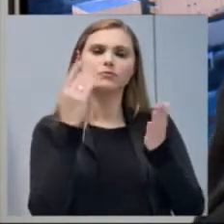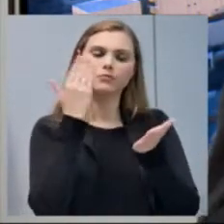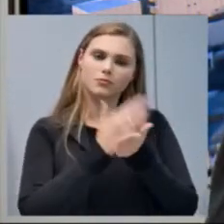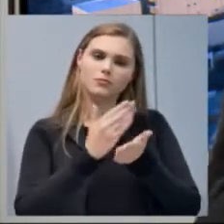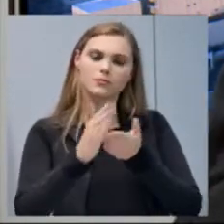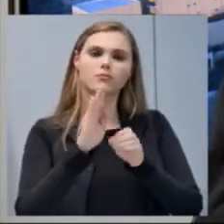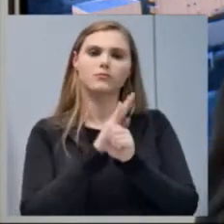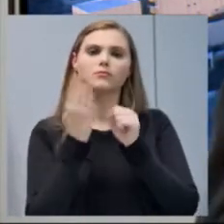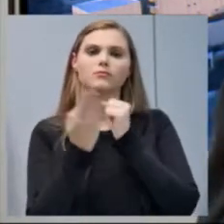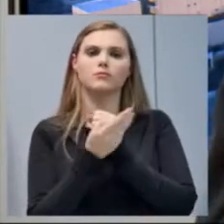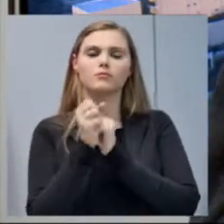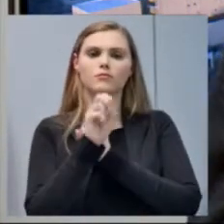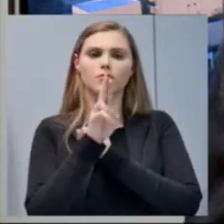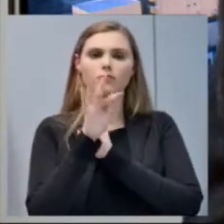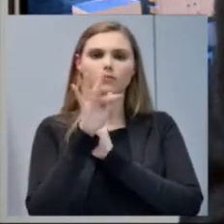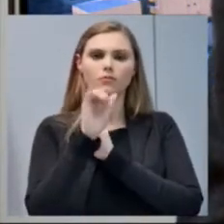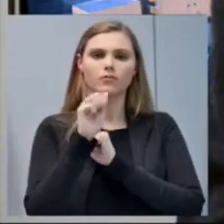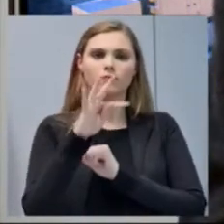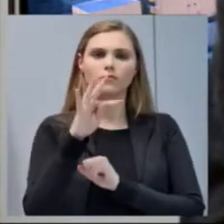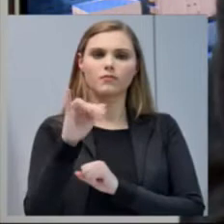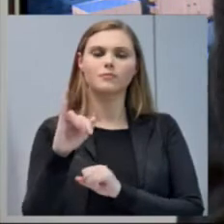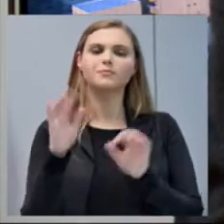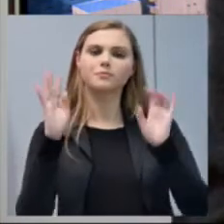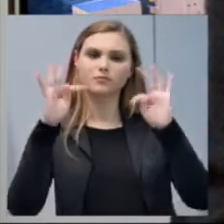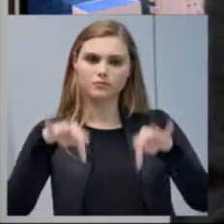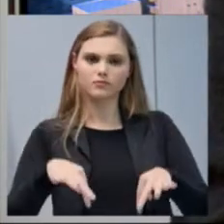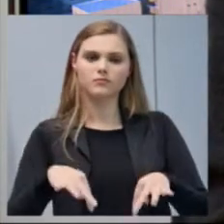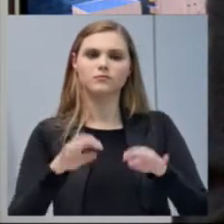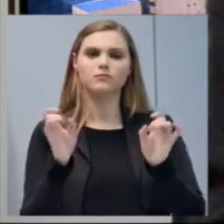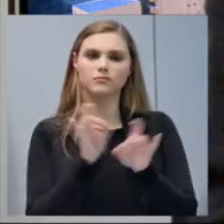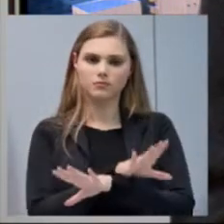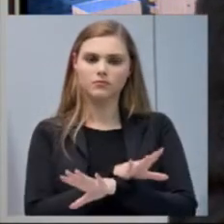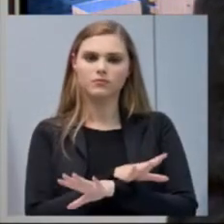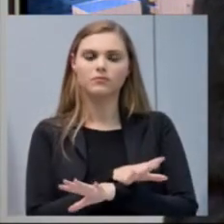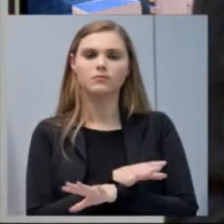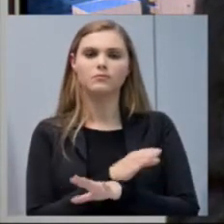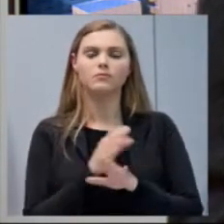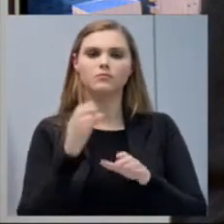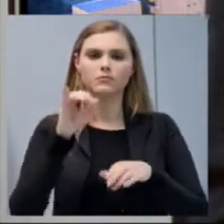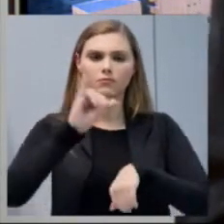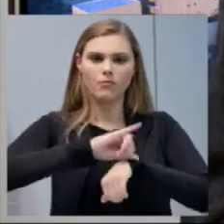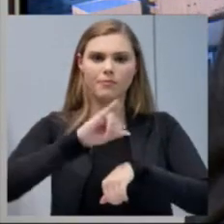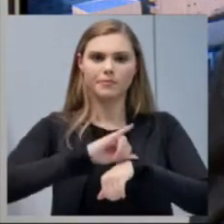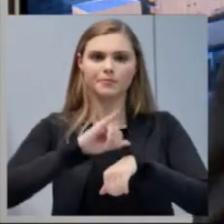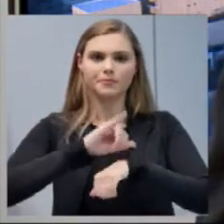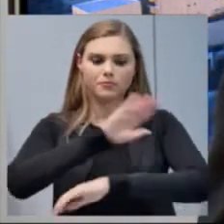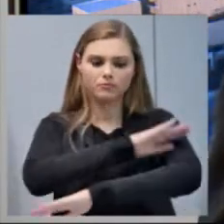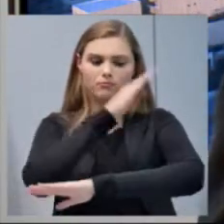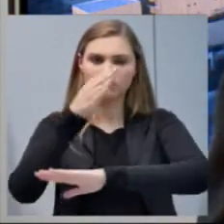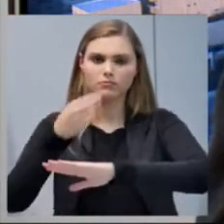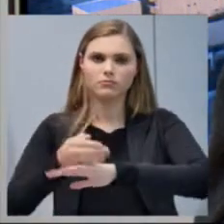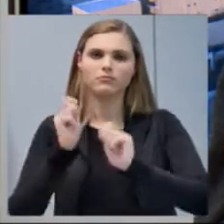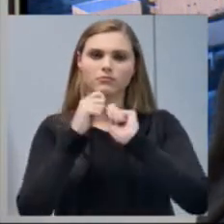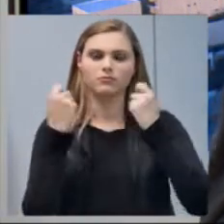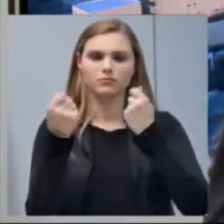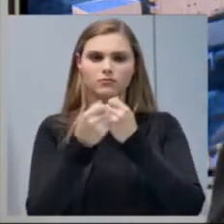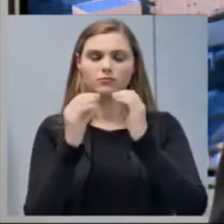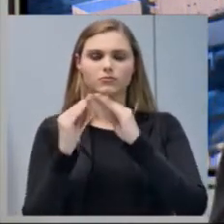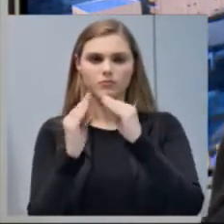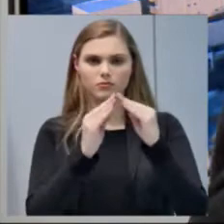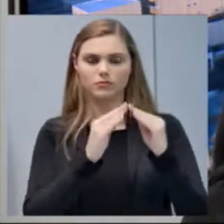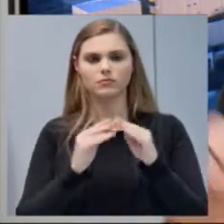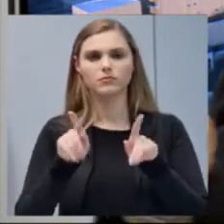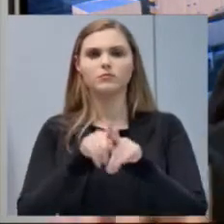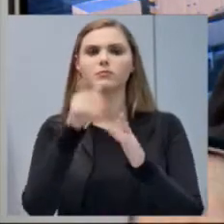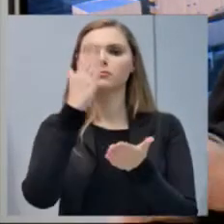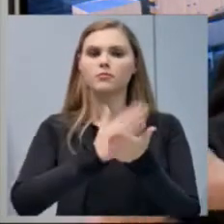Bairro Sufiate conseguir terminar, ou pelo menos dar celeridade ao processo de terminar ao Centro Comunitário da Associação de Moradores, e parte também